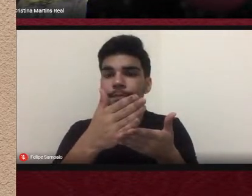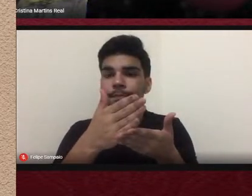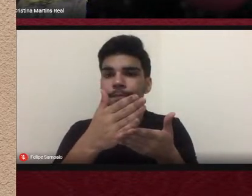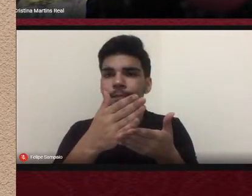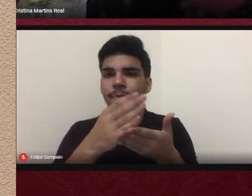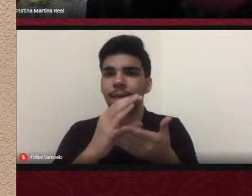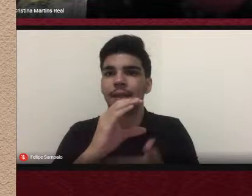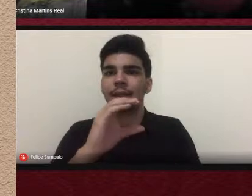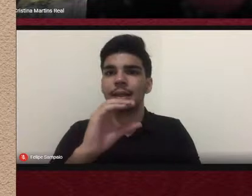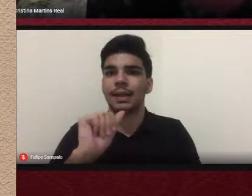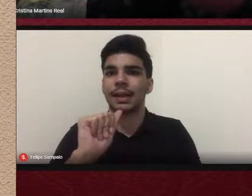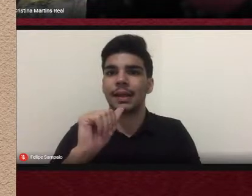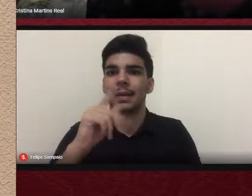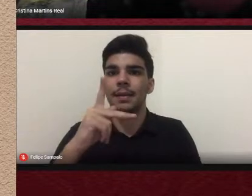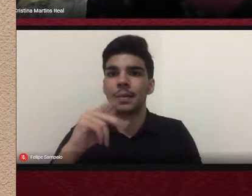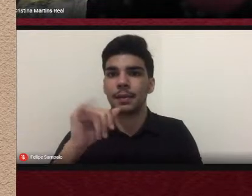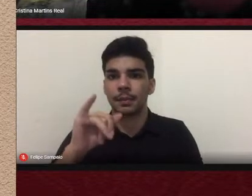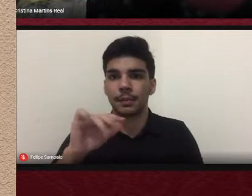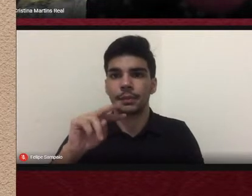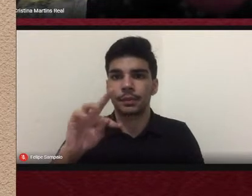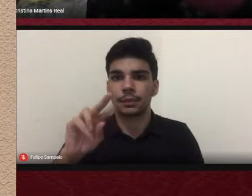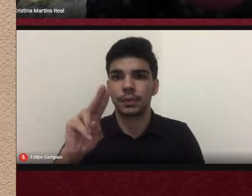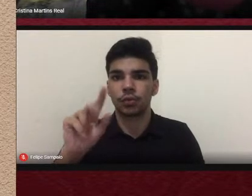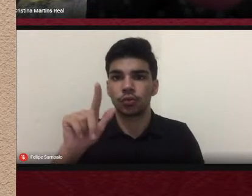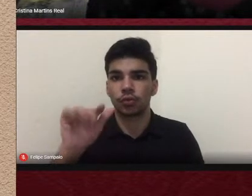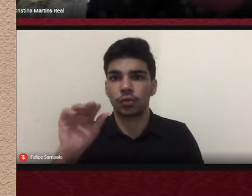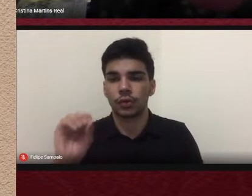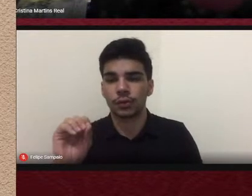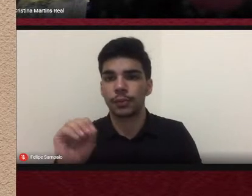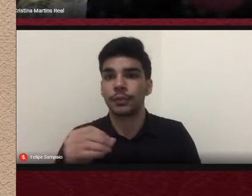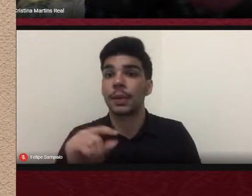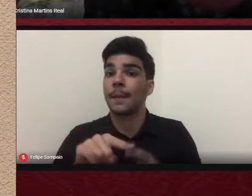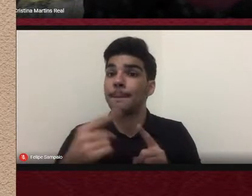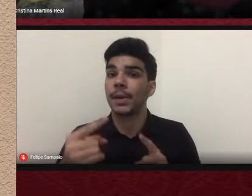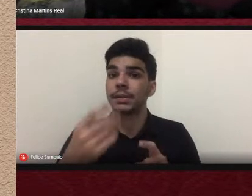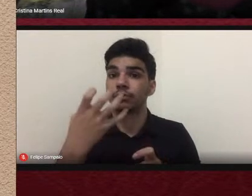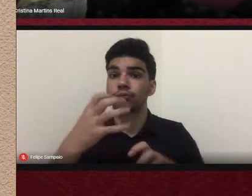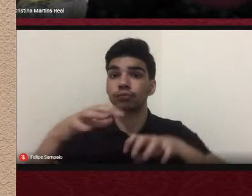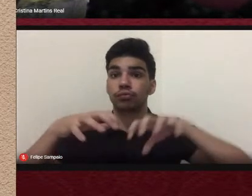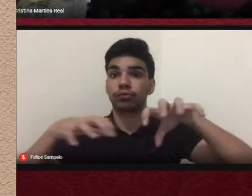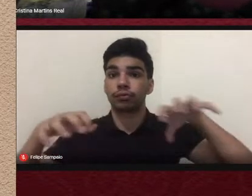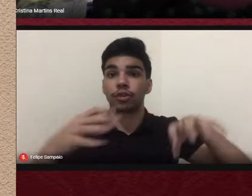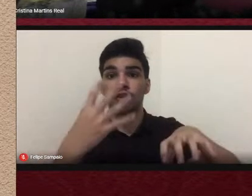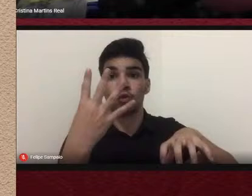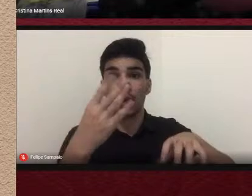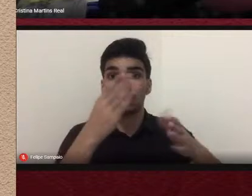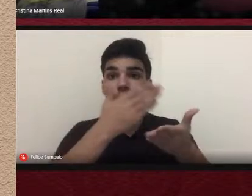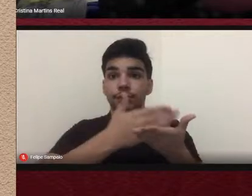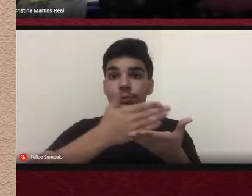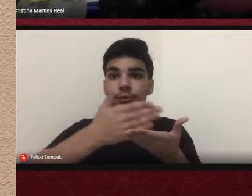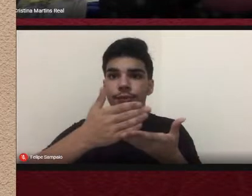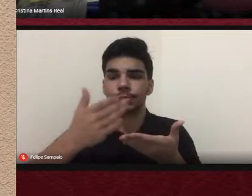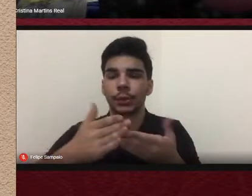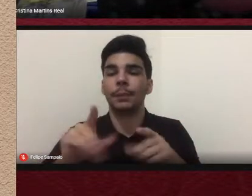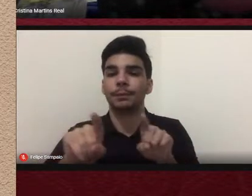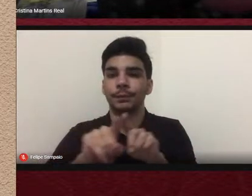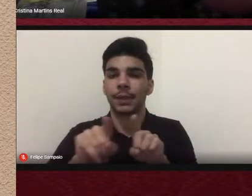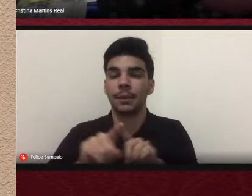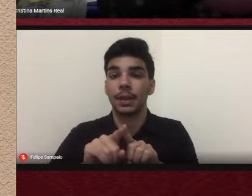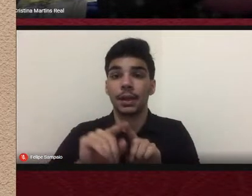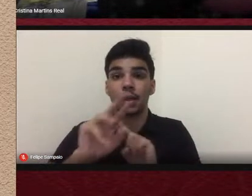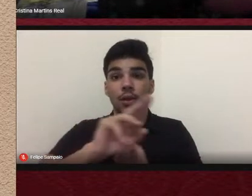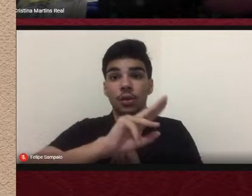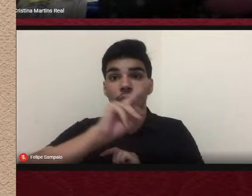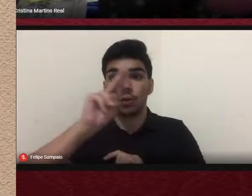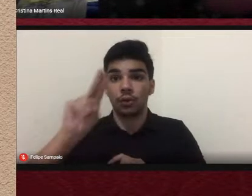assim. Então, a primeira parte, a gente intitulou que seria a